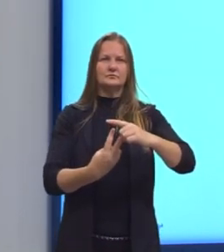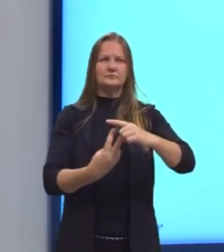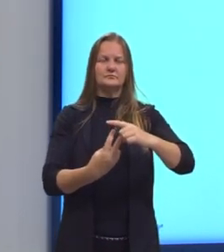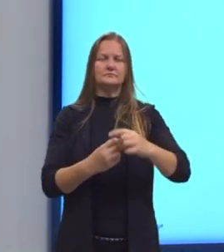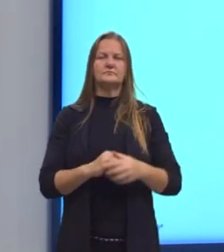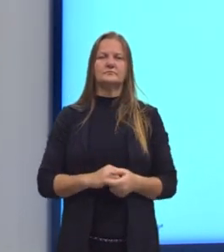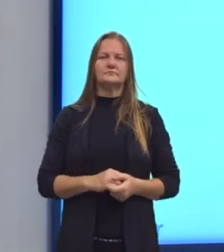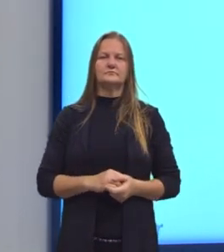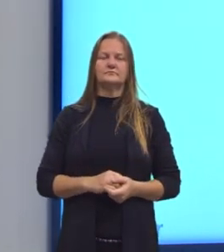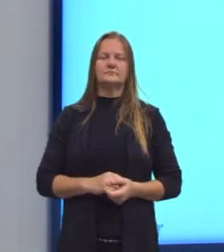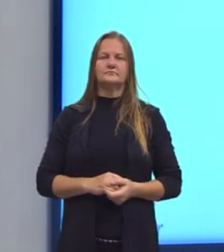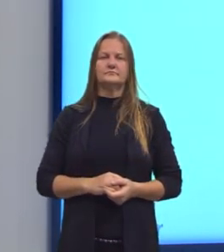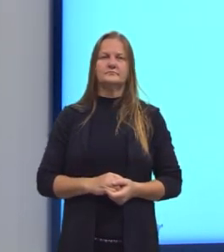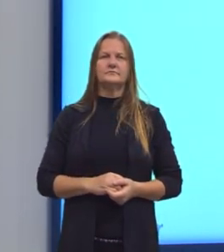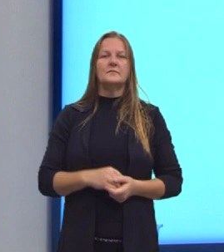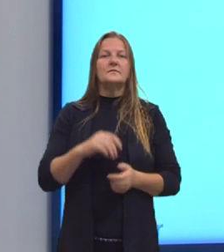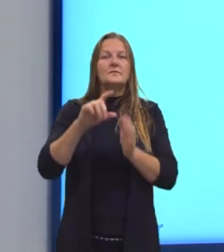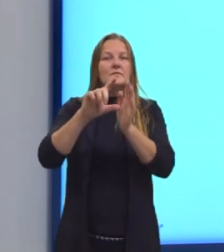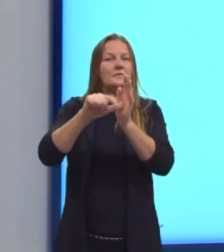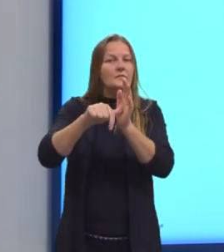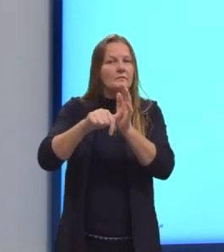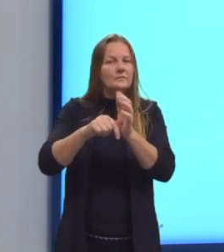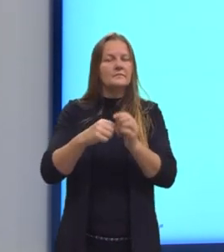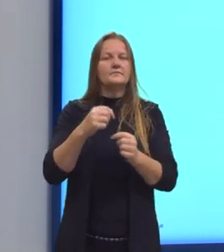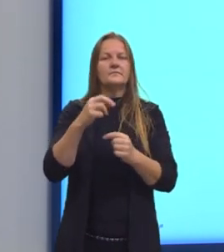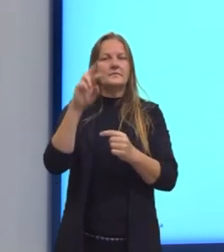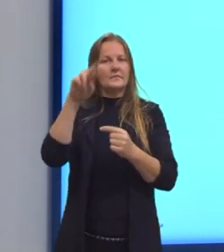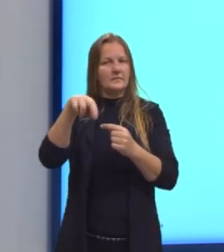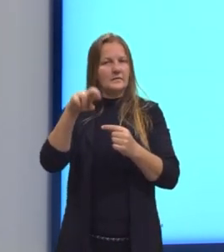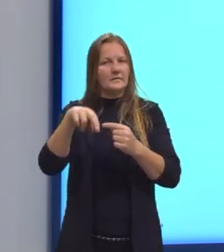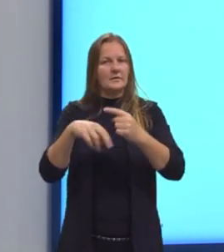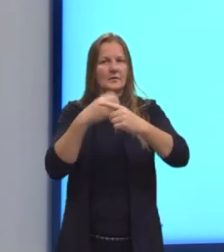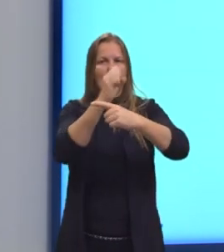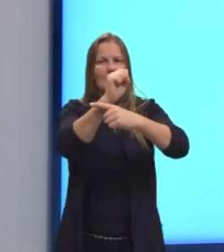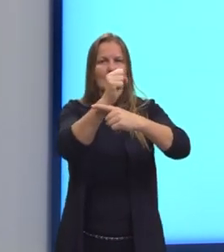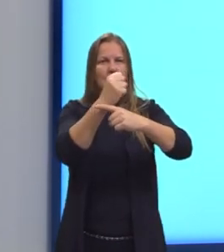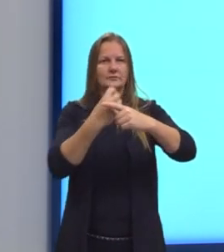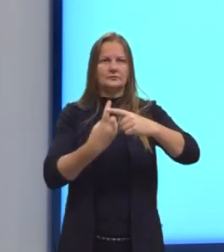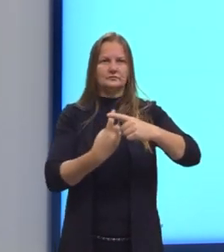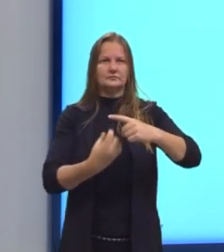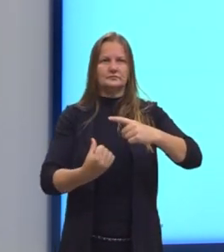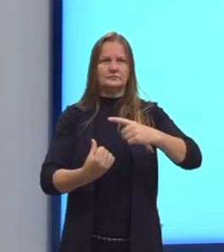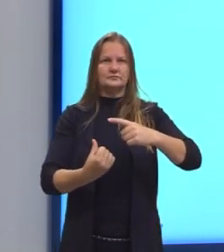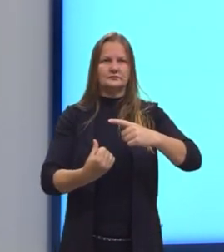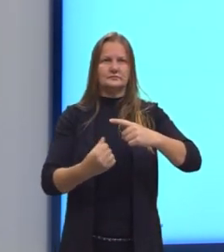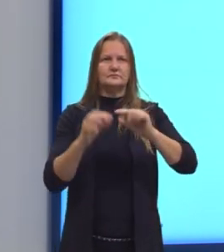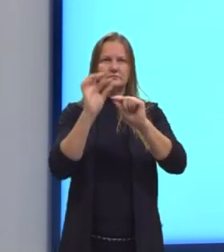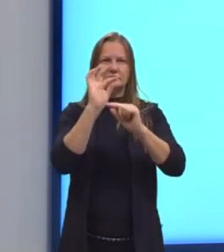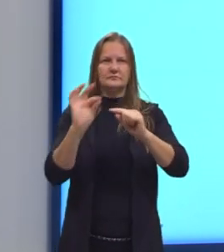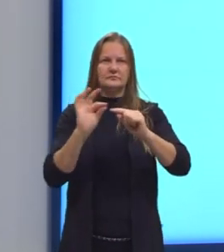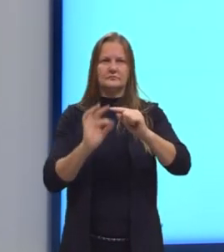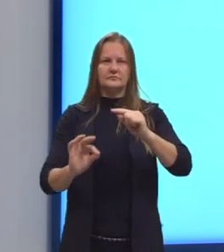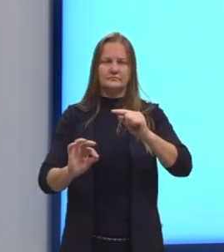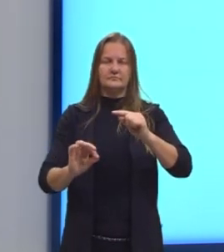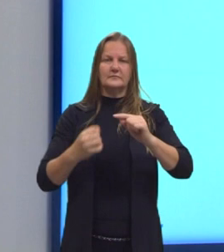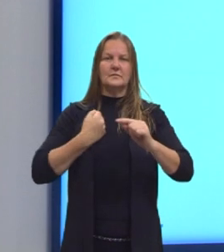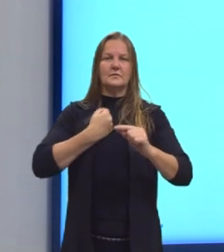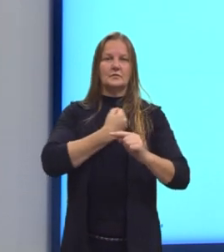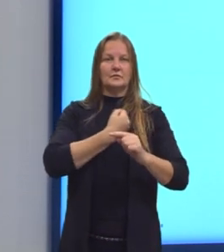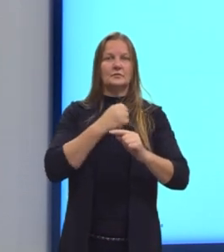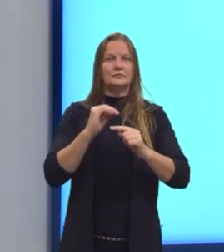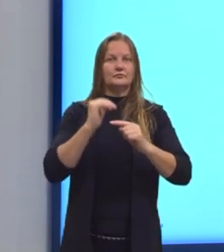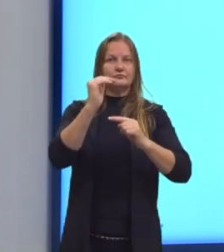está para 2. Já na outra razão, 8 para 16, simplificando então numerador e